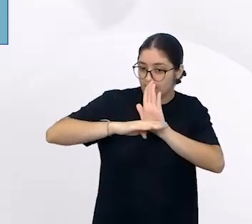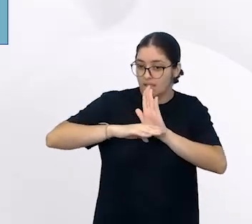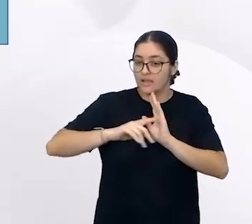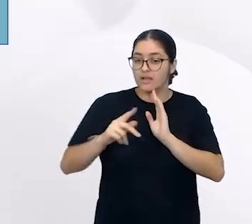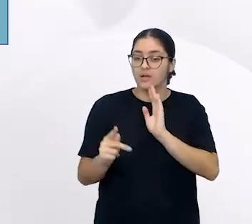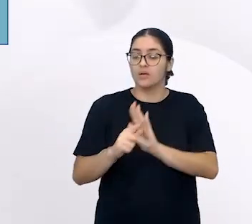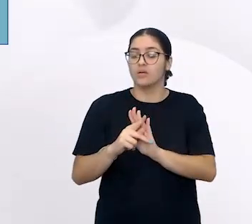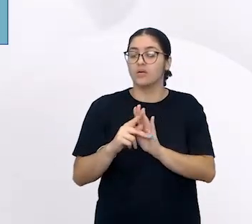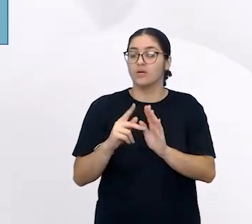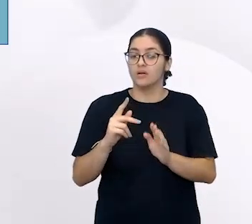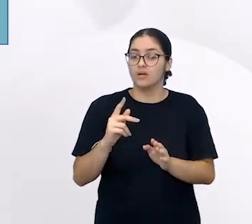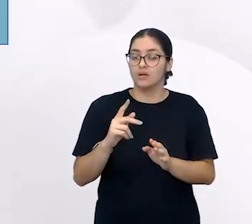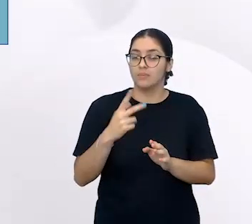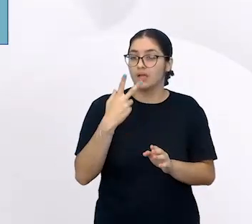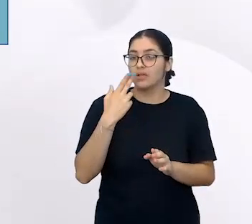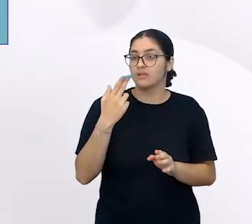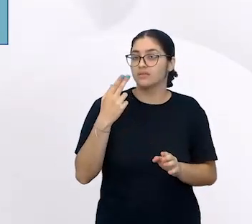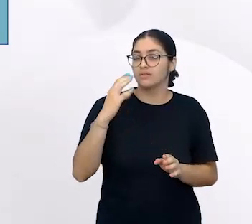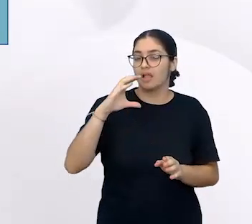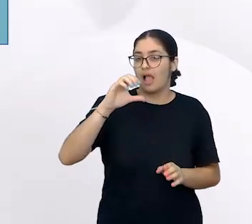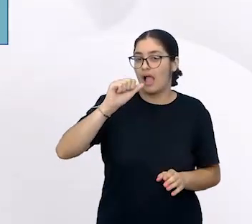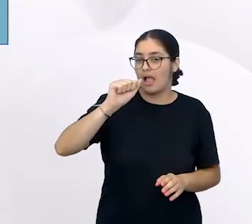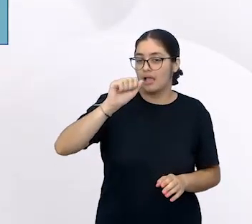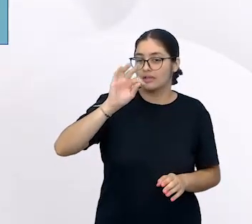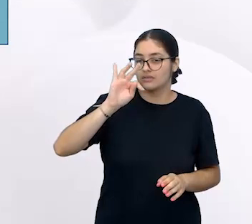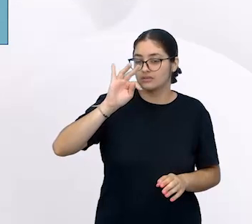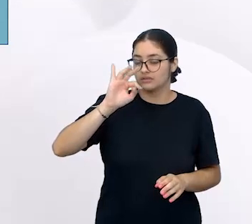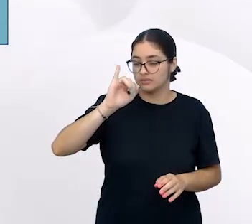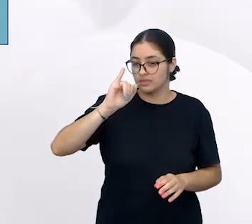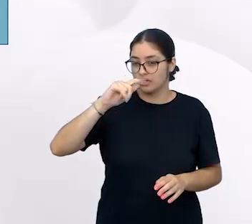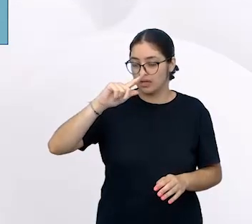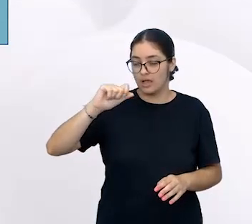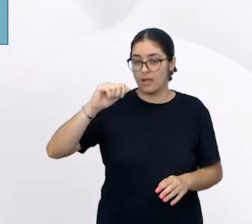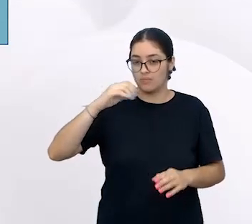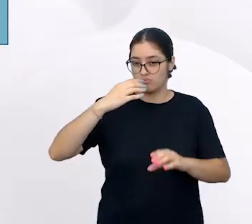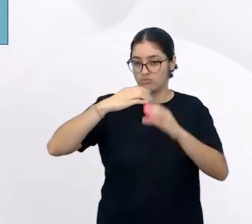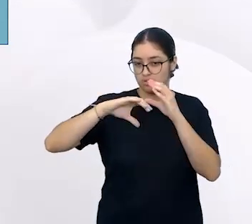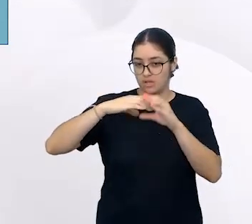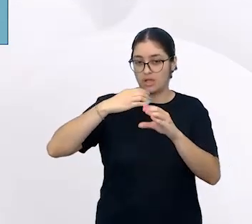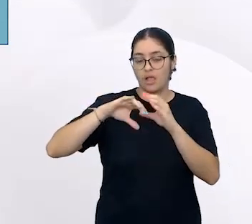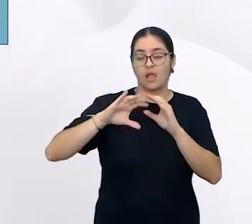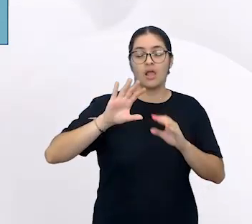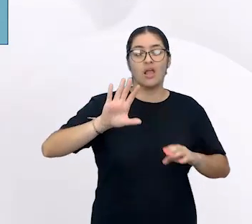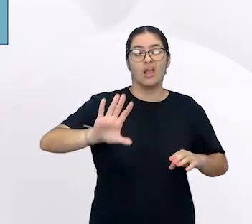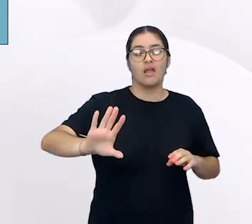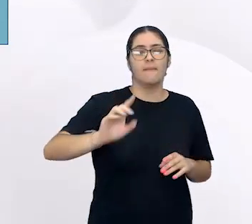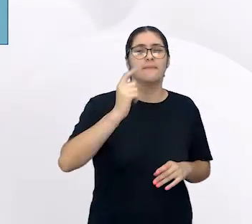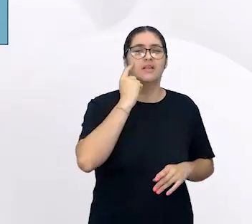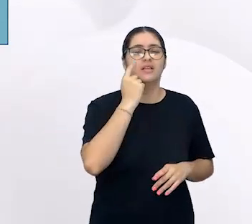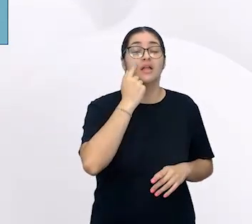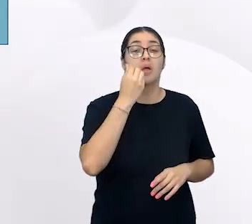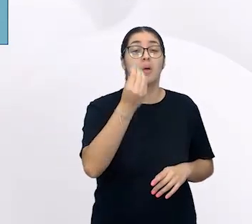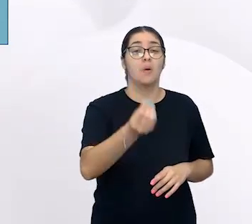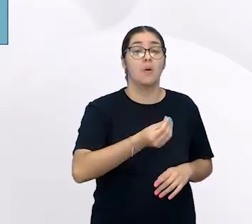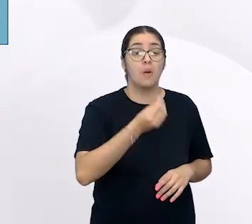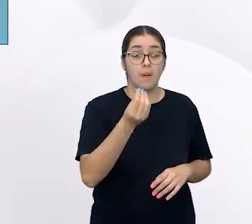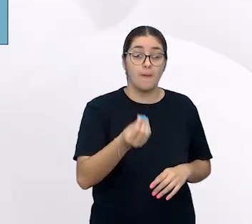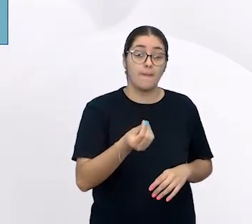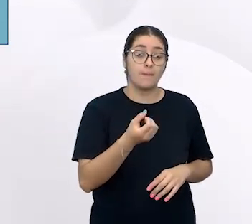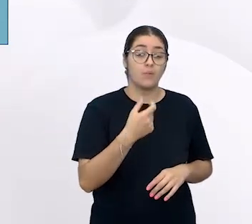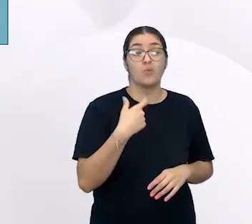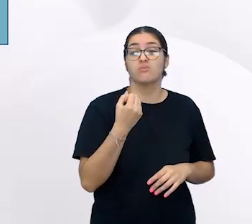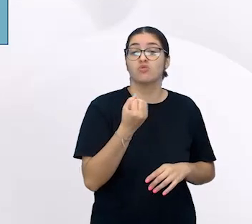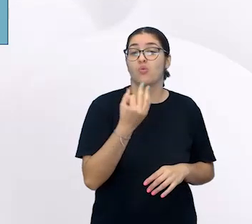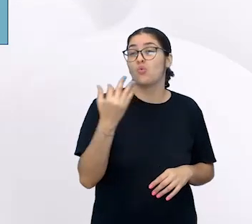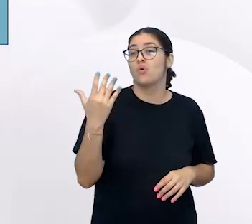a gente trabalha com uma cantiga, a ludicidade ali presente, pensar depois sobre quantas e quais letras se escreve